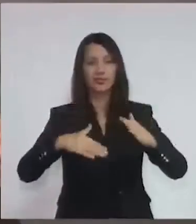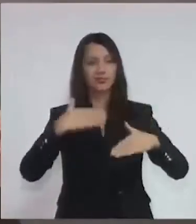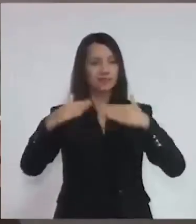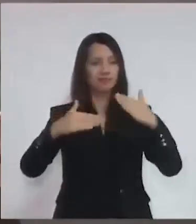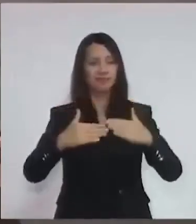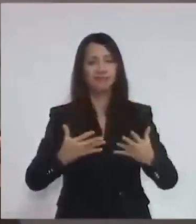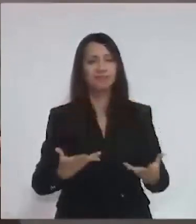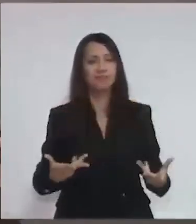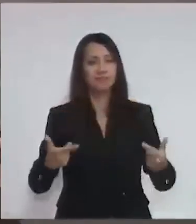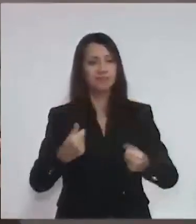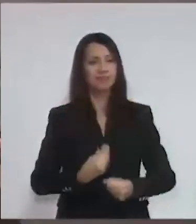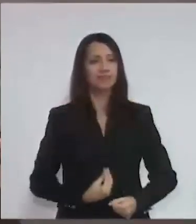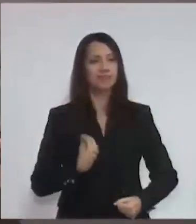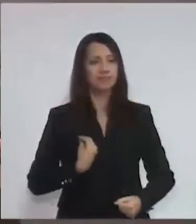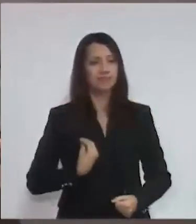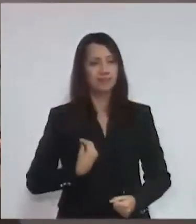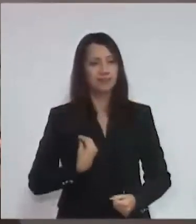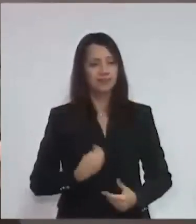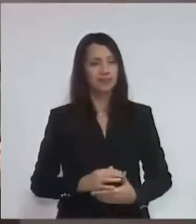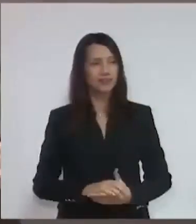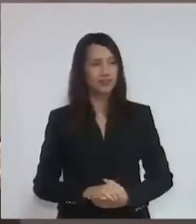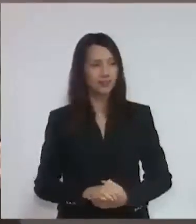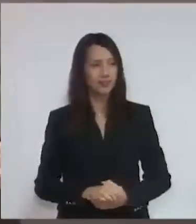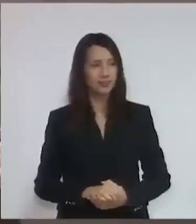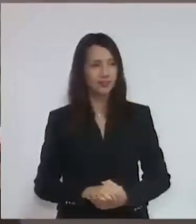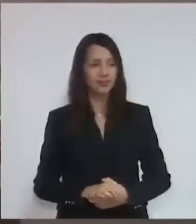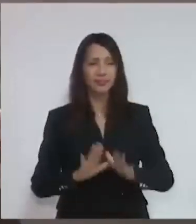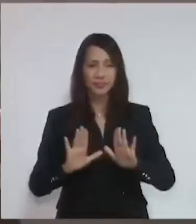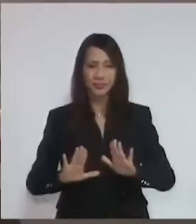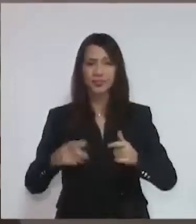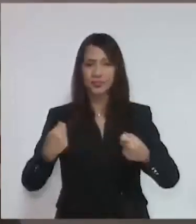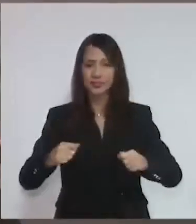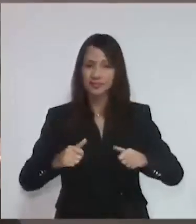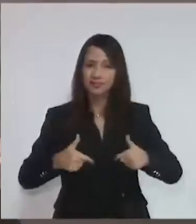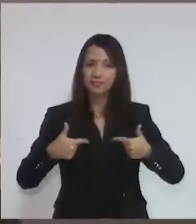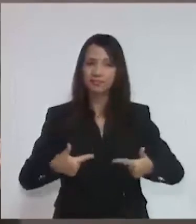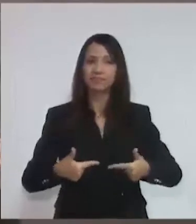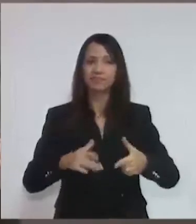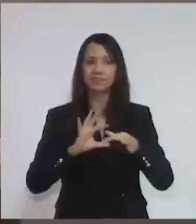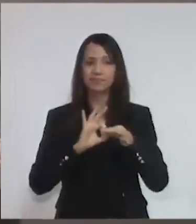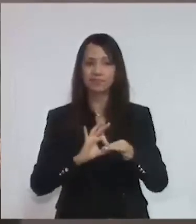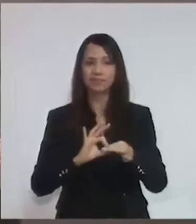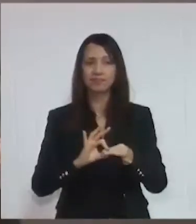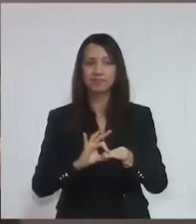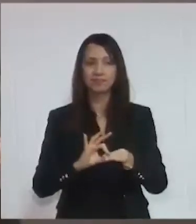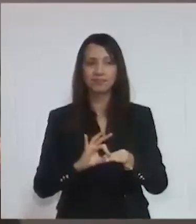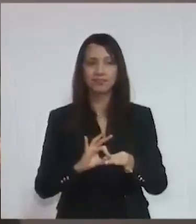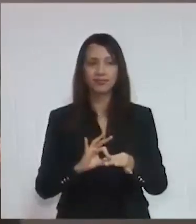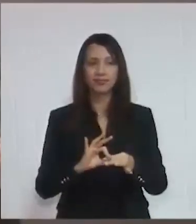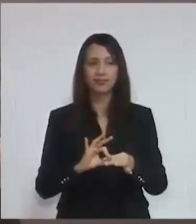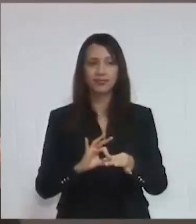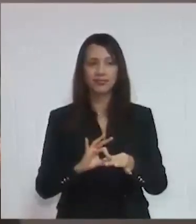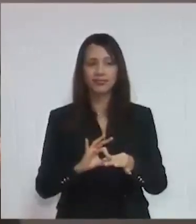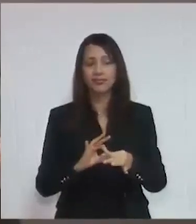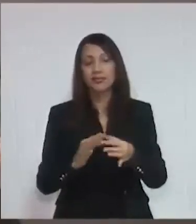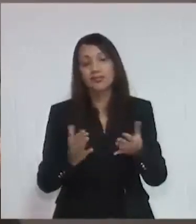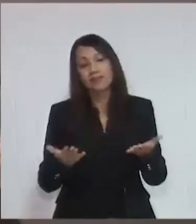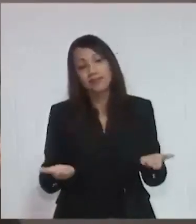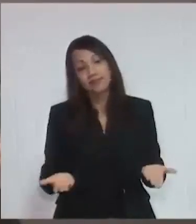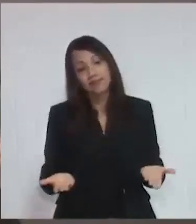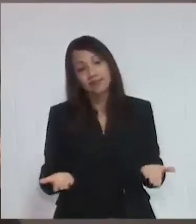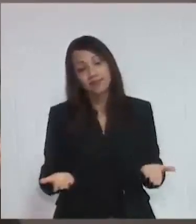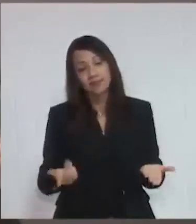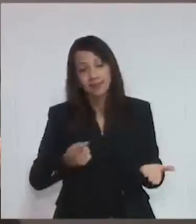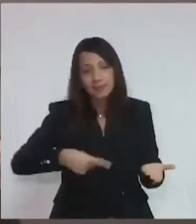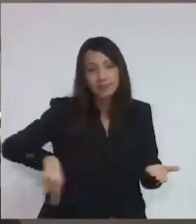com qualidade de vida. mas para isso precisamos trabalhar unidos. Porque senão, todos